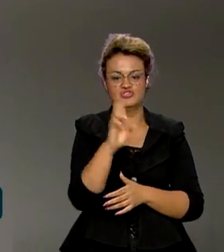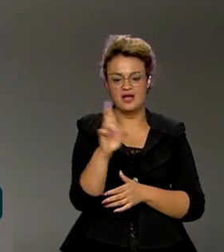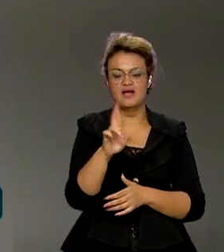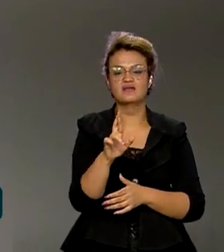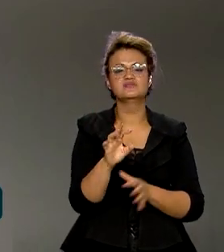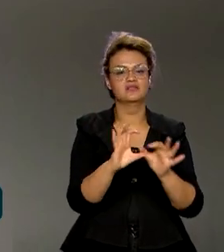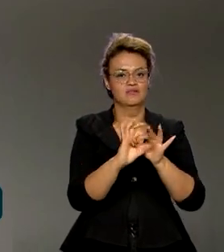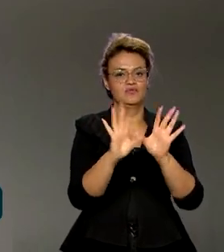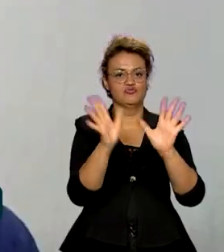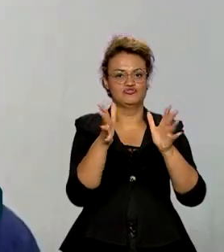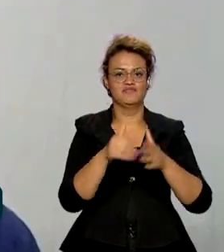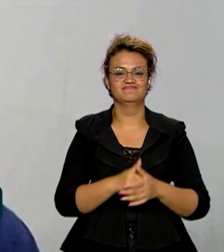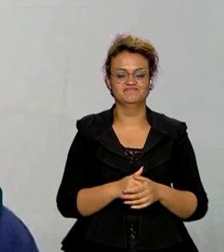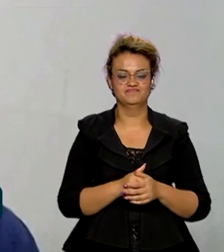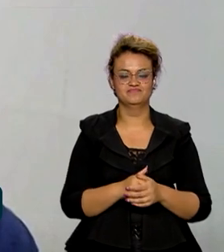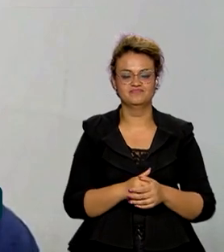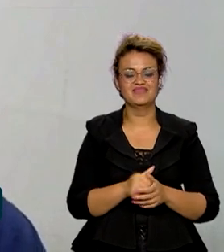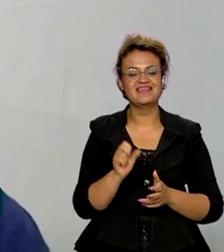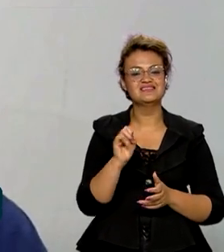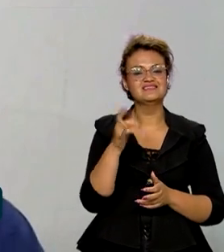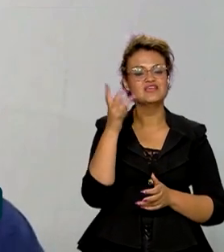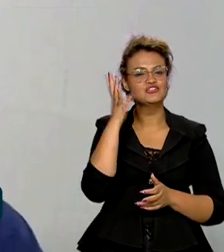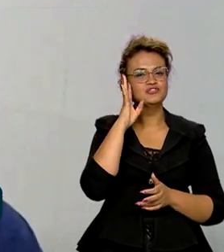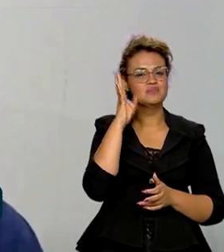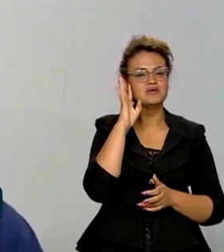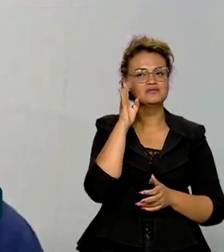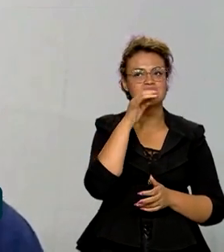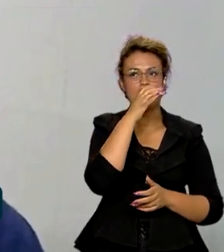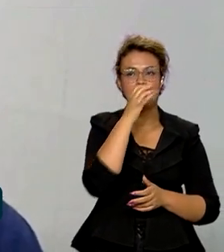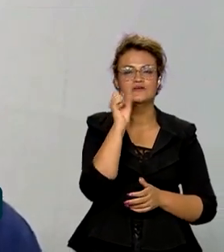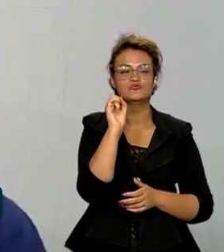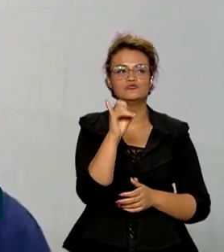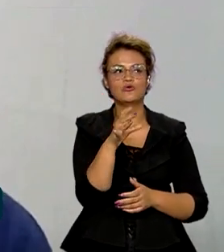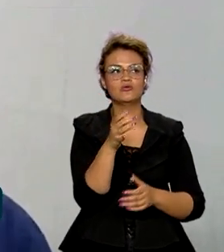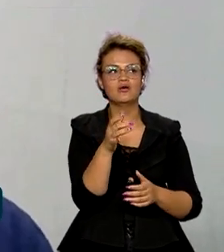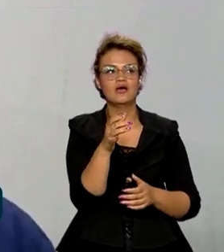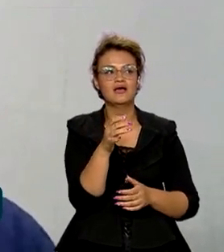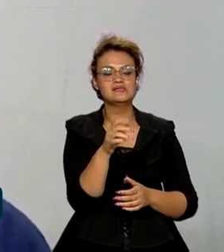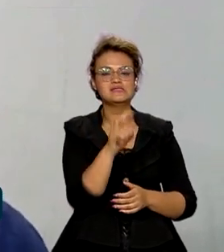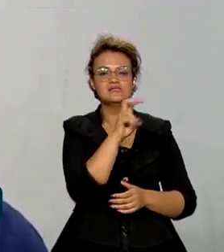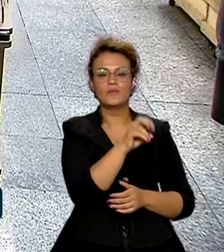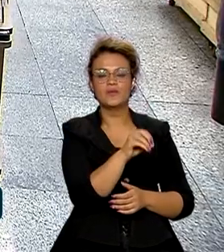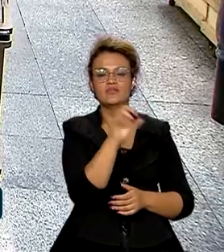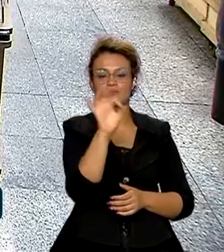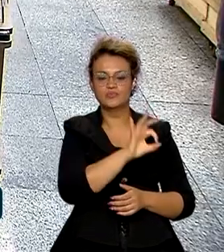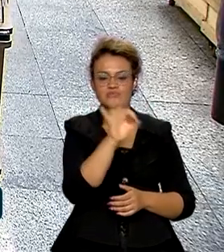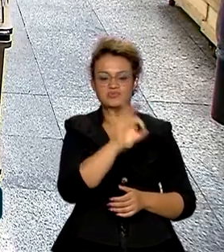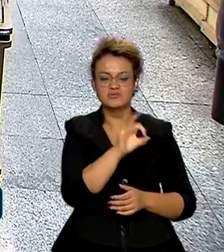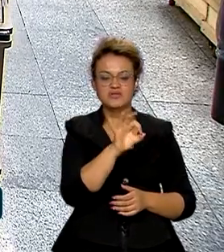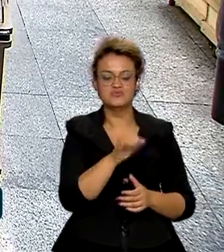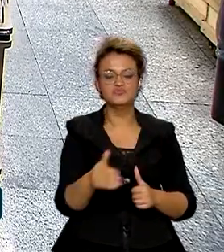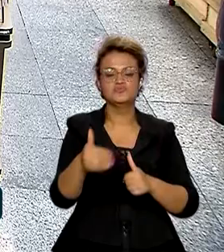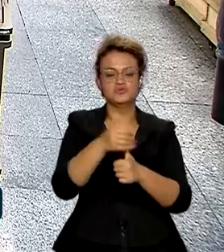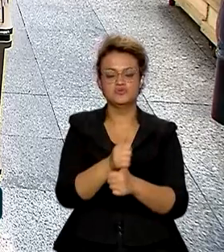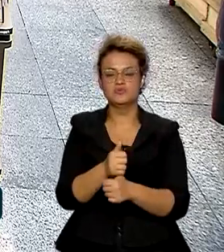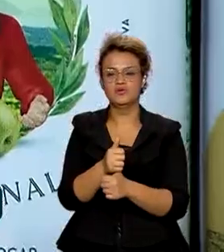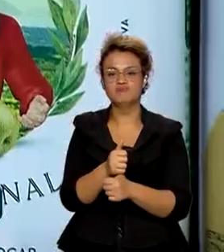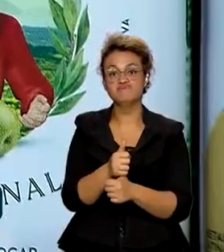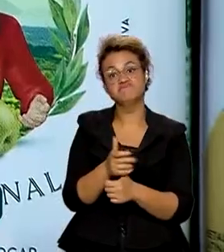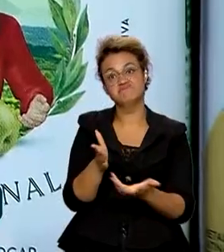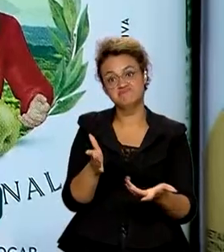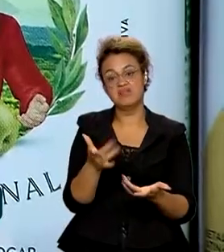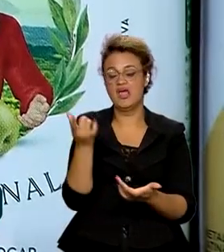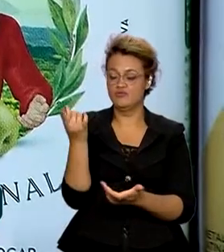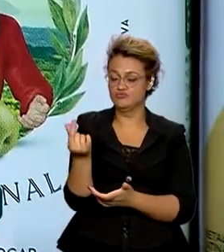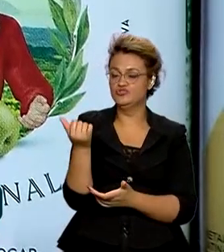já foram liberados. Se a gente pensar só em substituir 50% da importação, já é um volume de